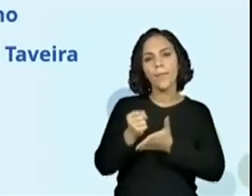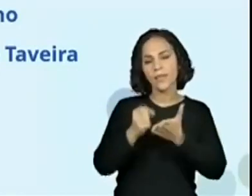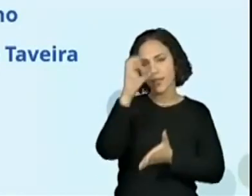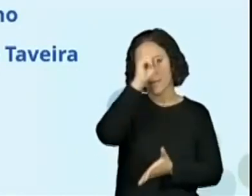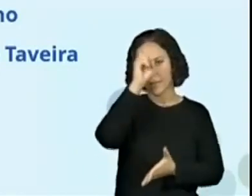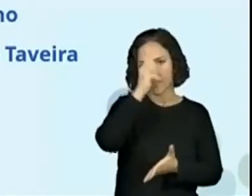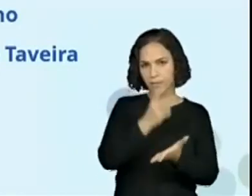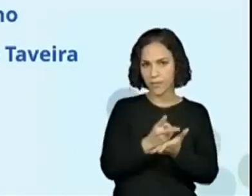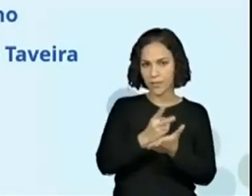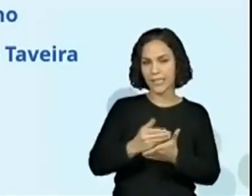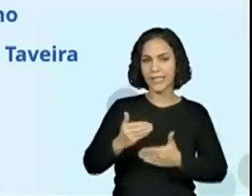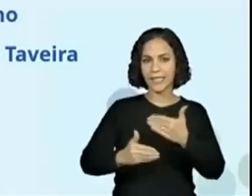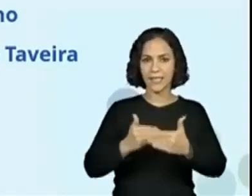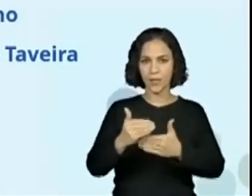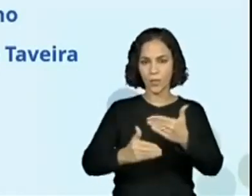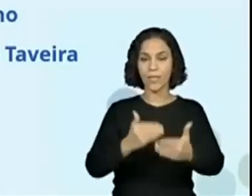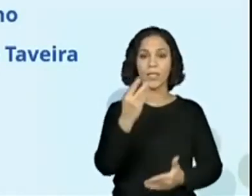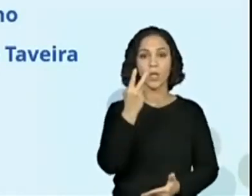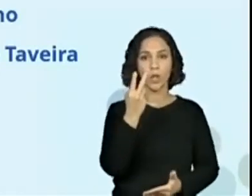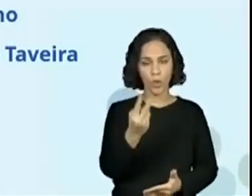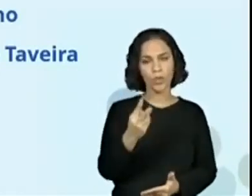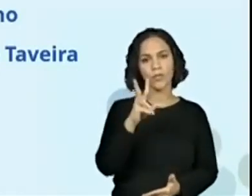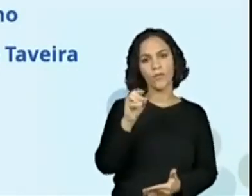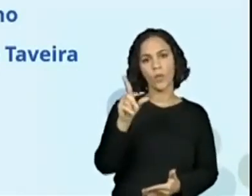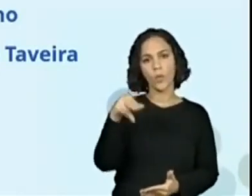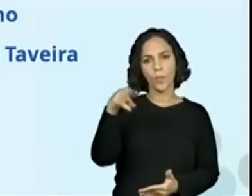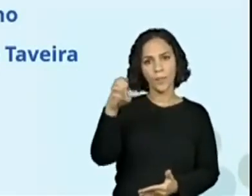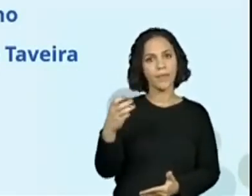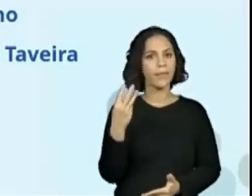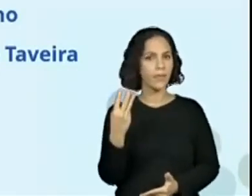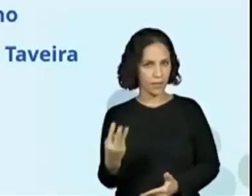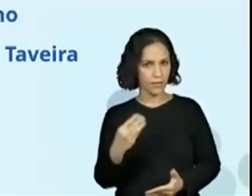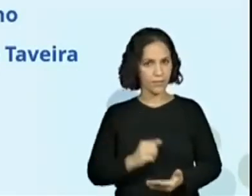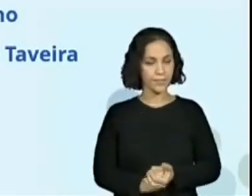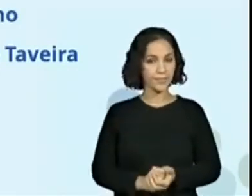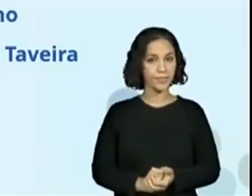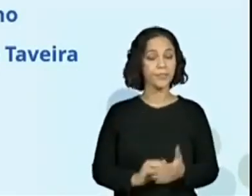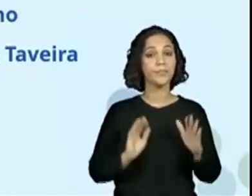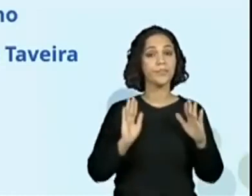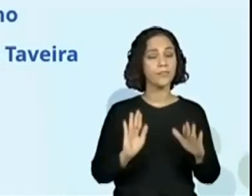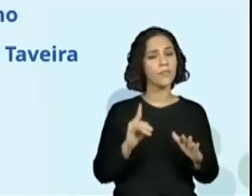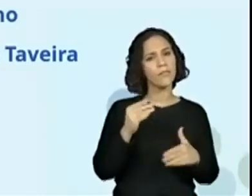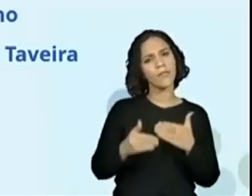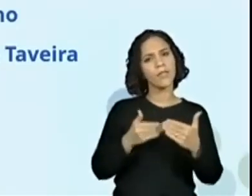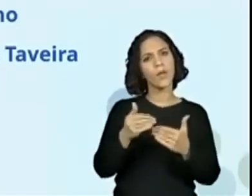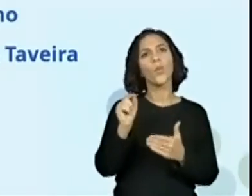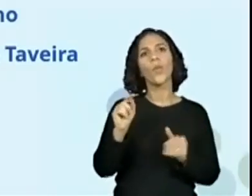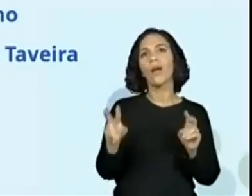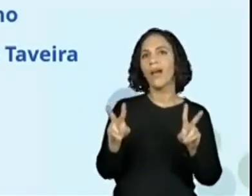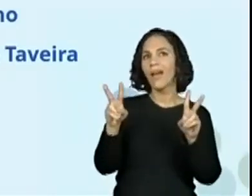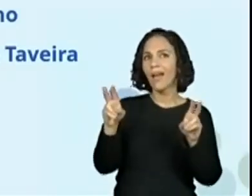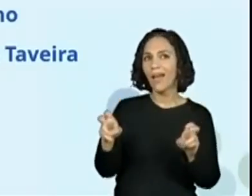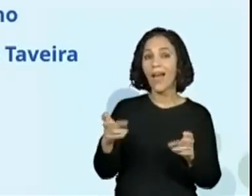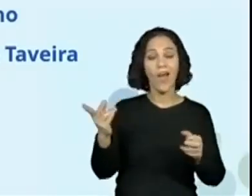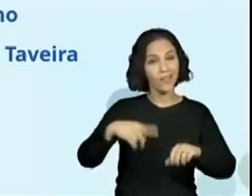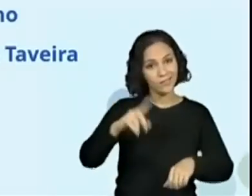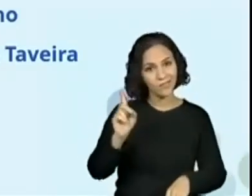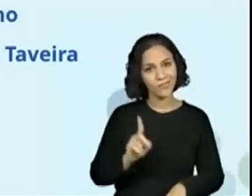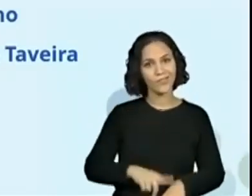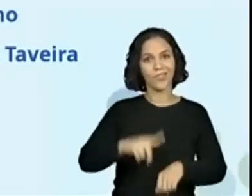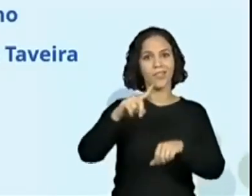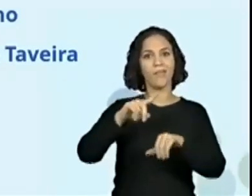Sempre, sequência didática 2, volume 3. Essa sequência tem o nome de Está na Hora do Jornal.